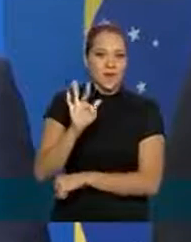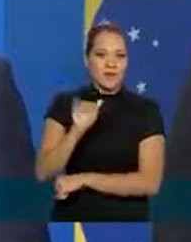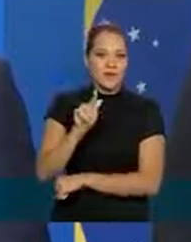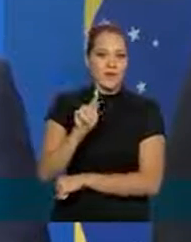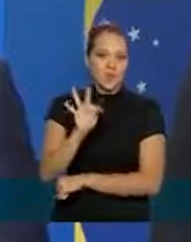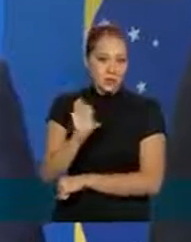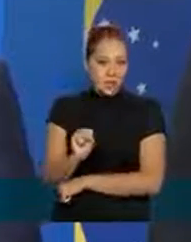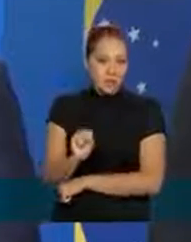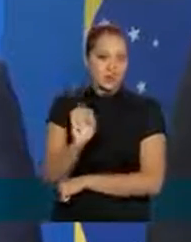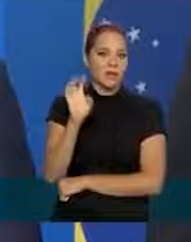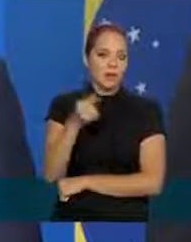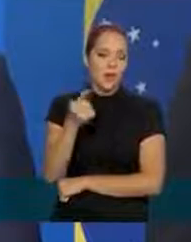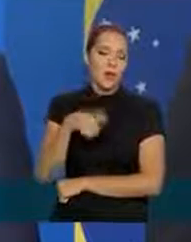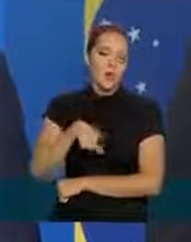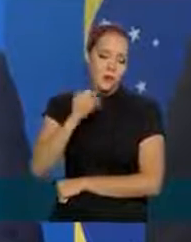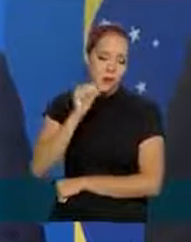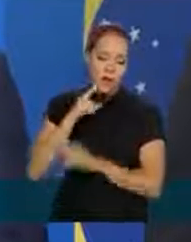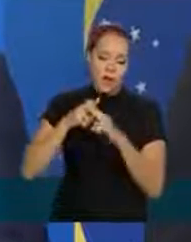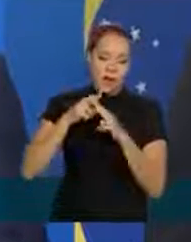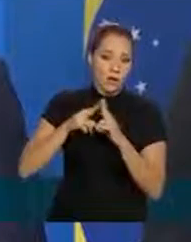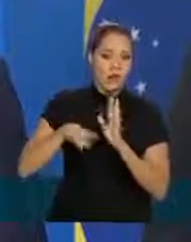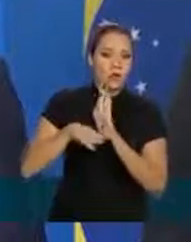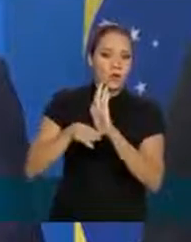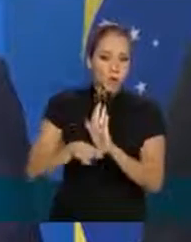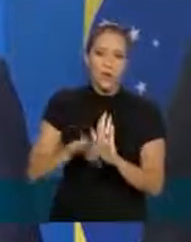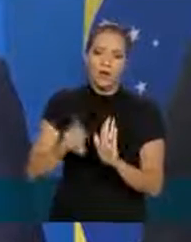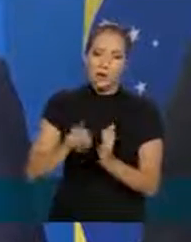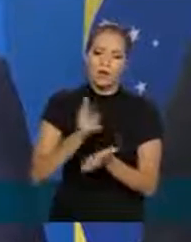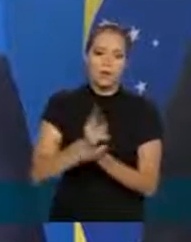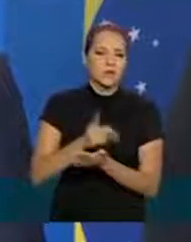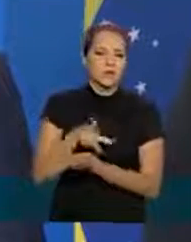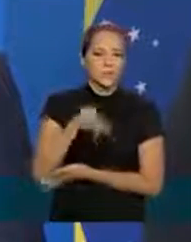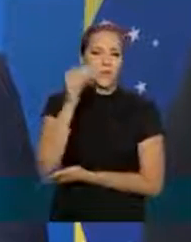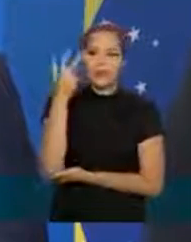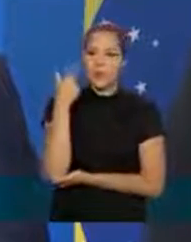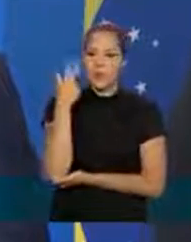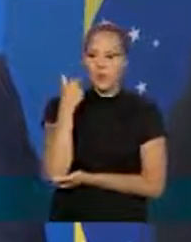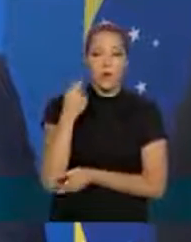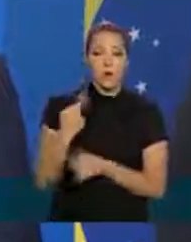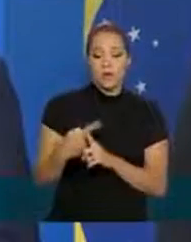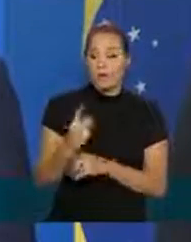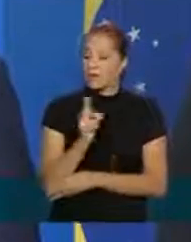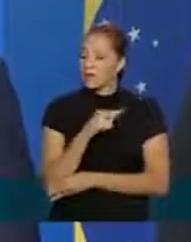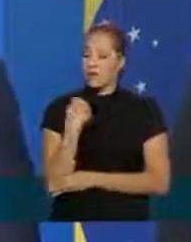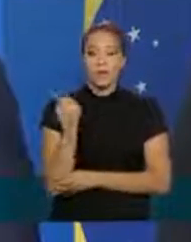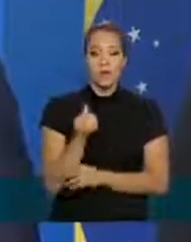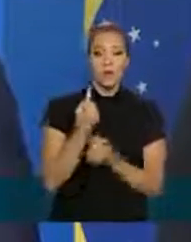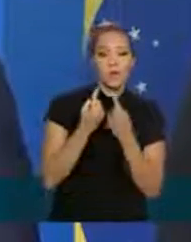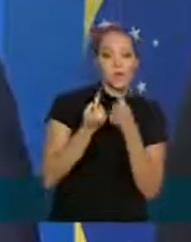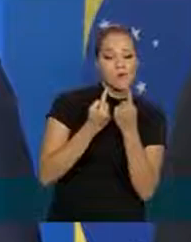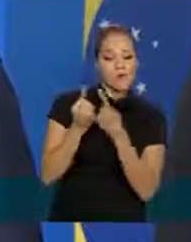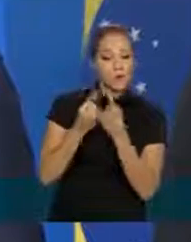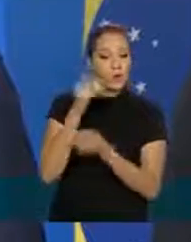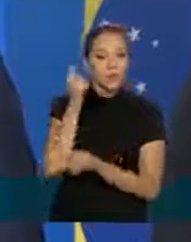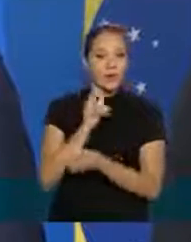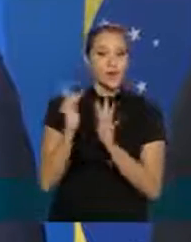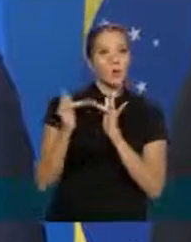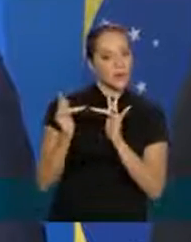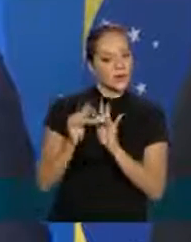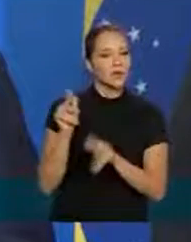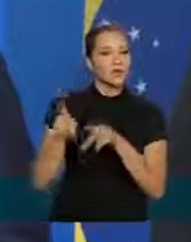escolha da Caixa ajudar é sempre uma escolha natural porque nós conversamos com a população